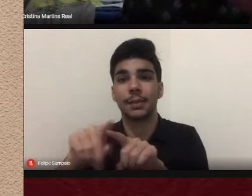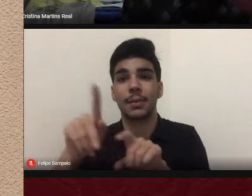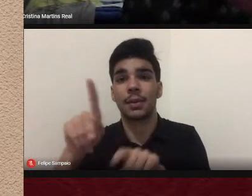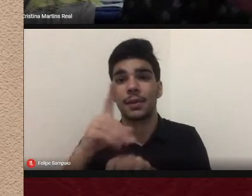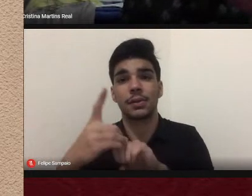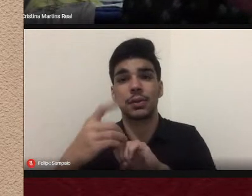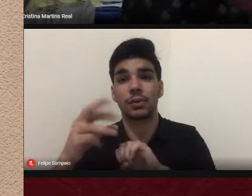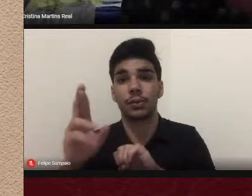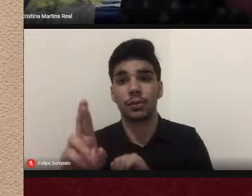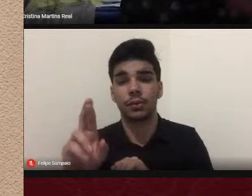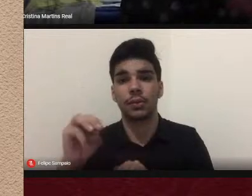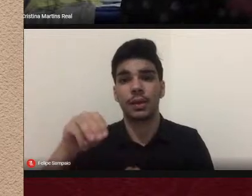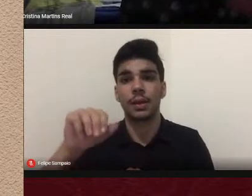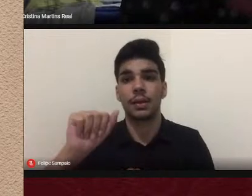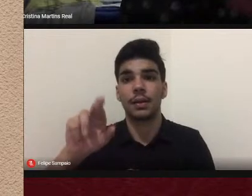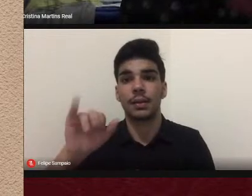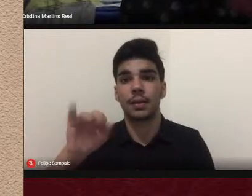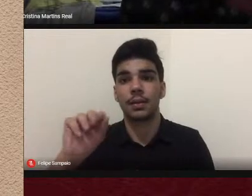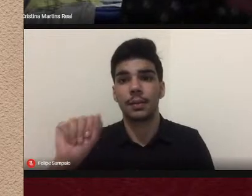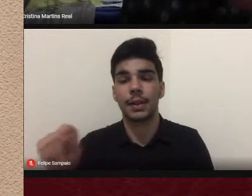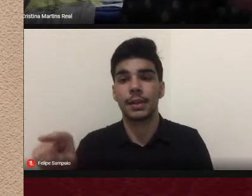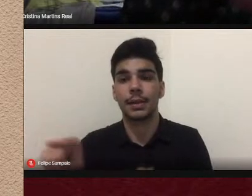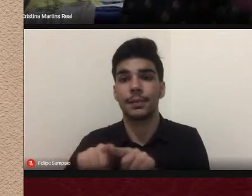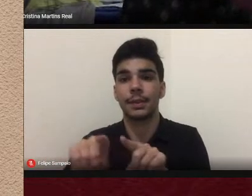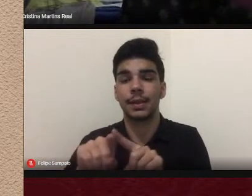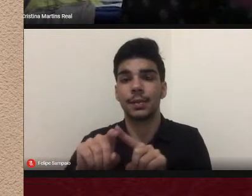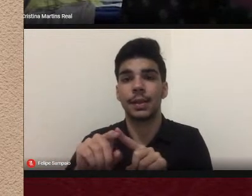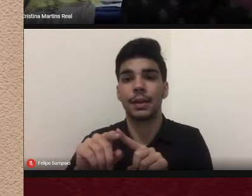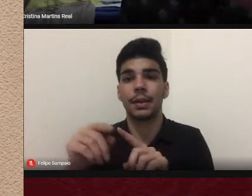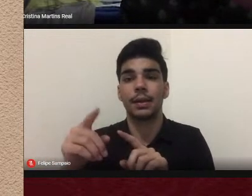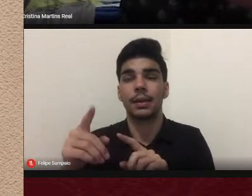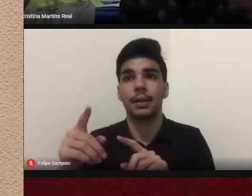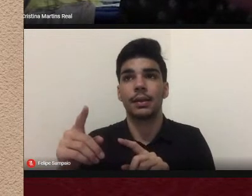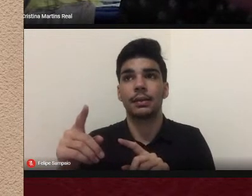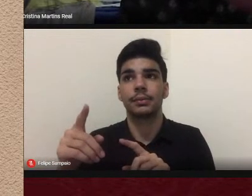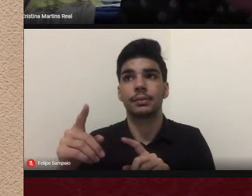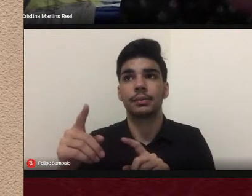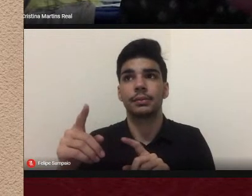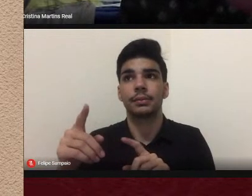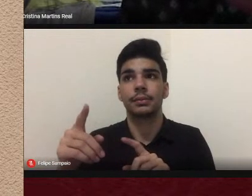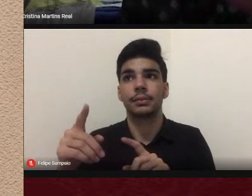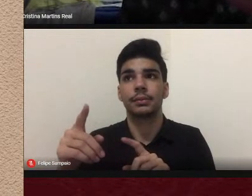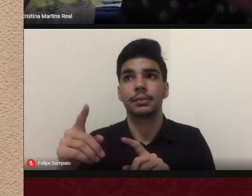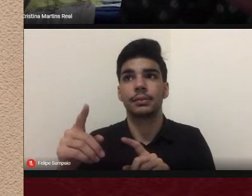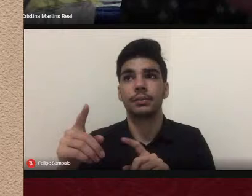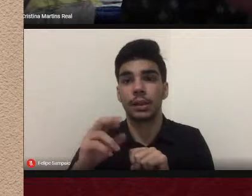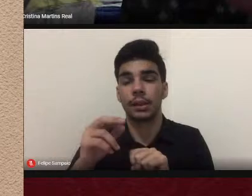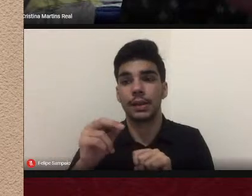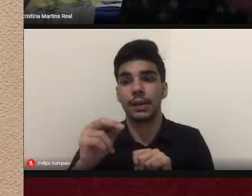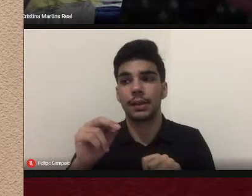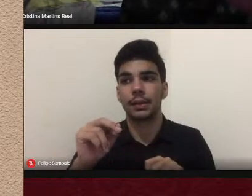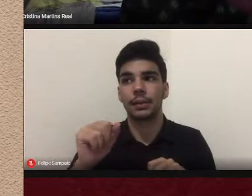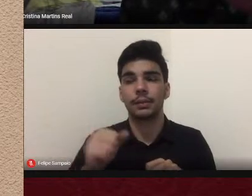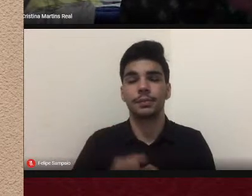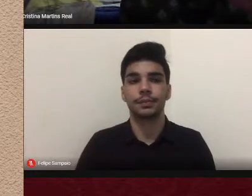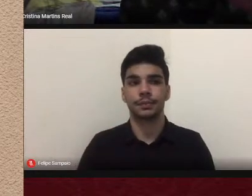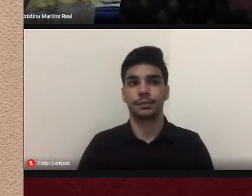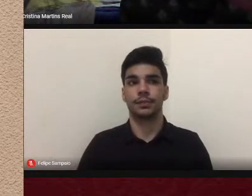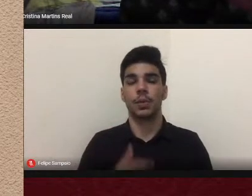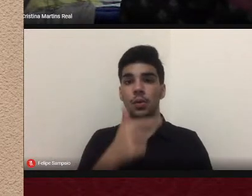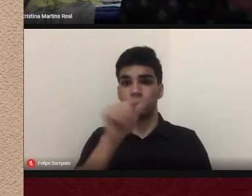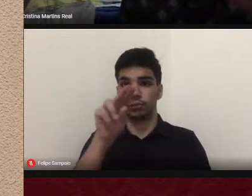Aranda, e pela doutoranda Adriana Biscaro. Para encerrar a nossa quarta parte,